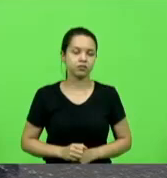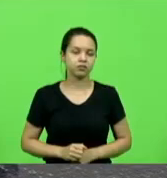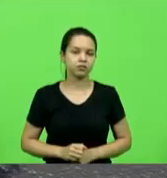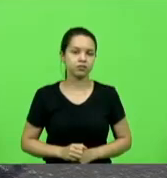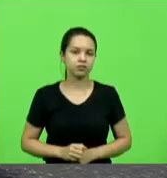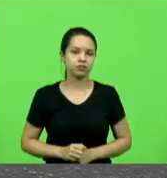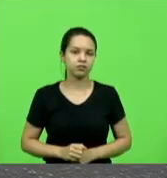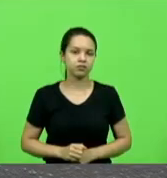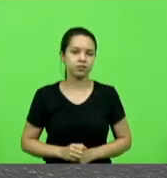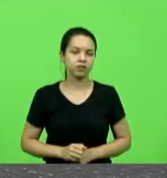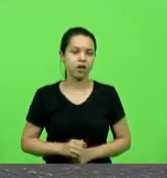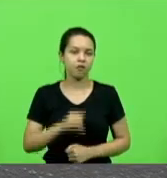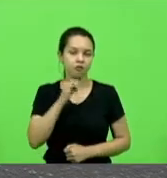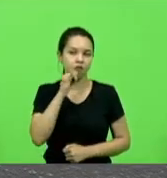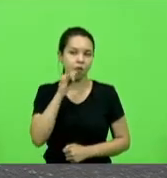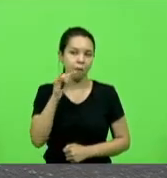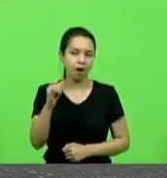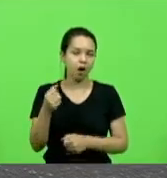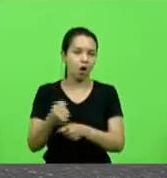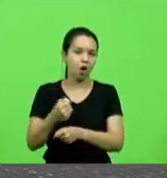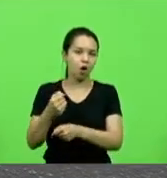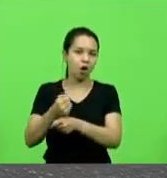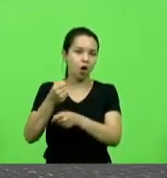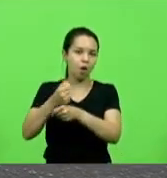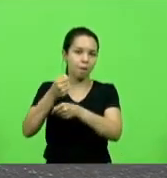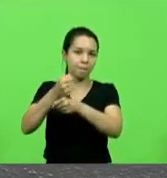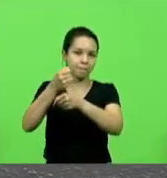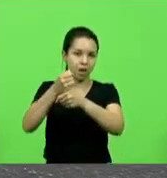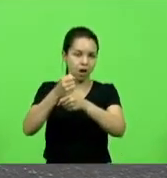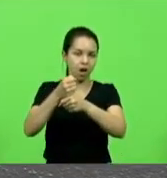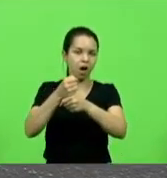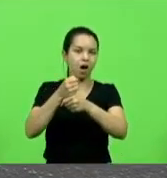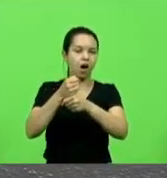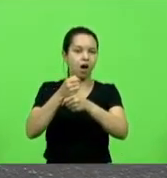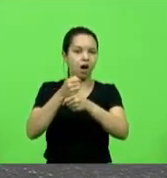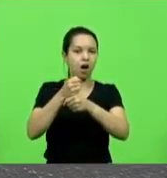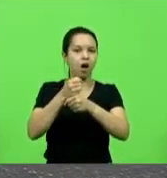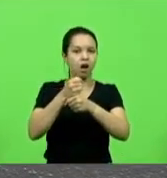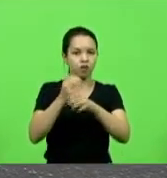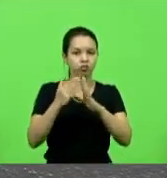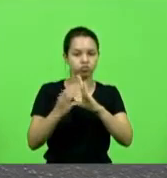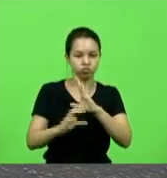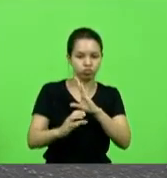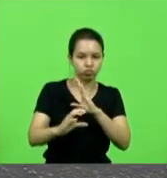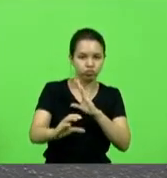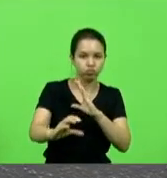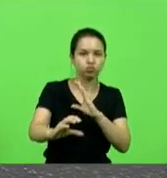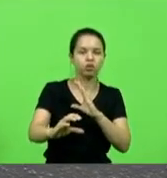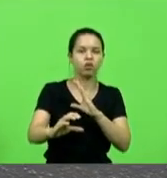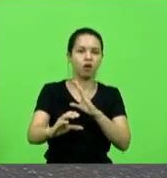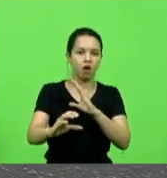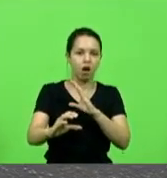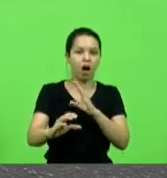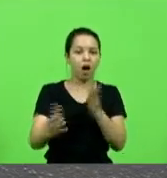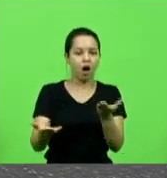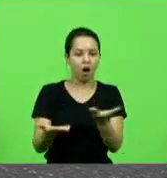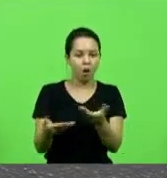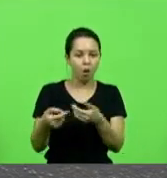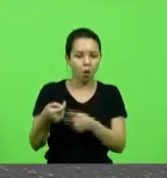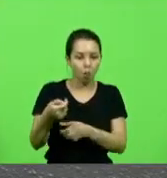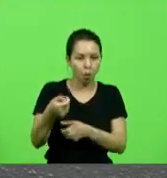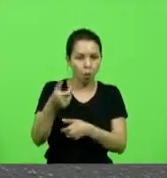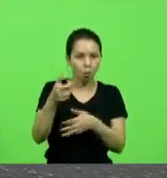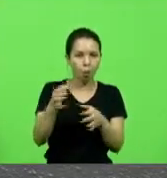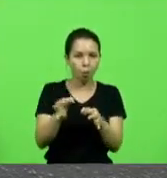das obras de saneamento básico já na sua fase de conclusão investimento